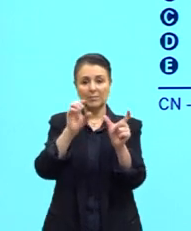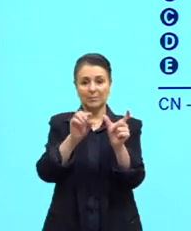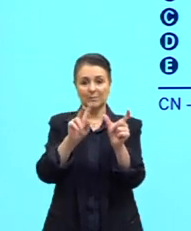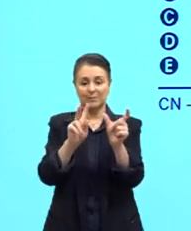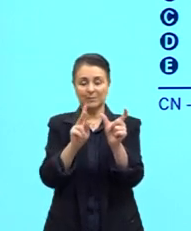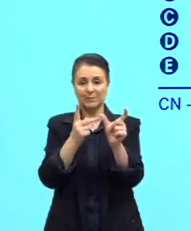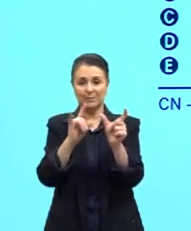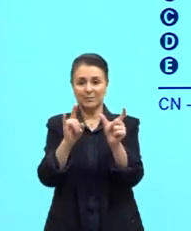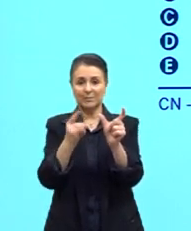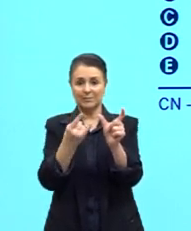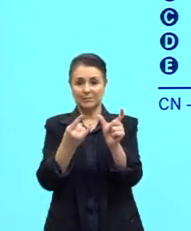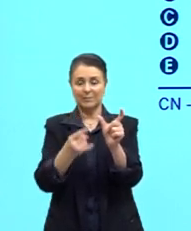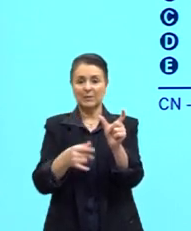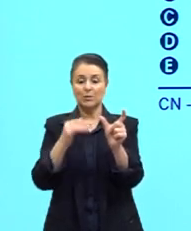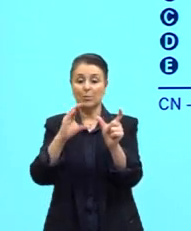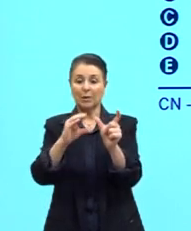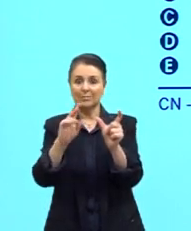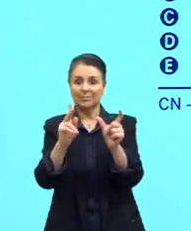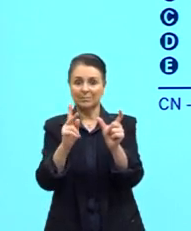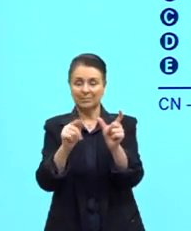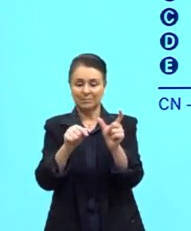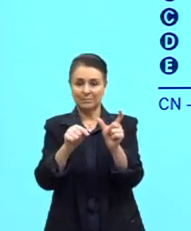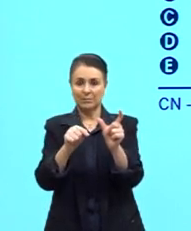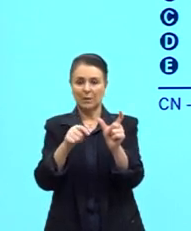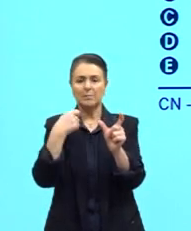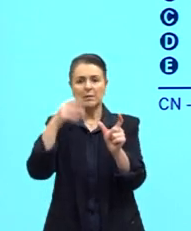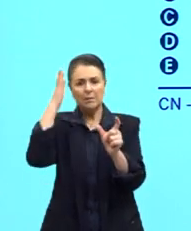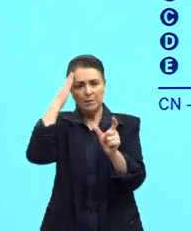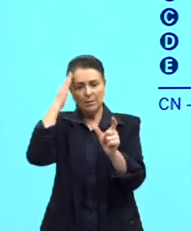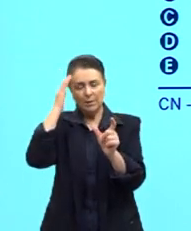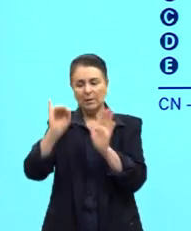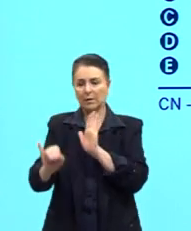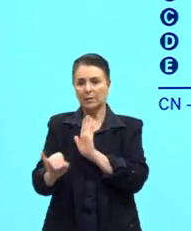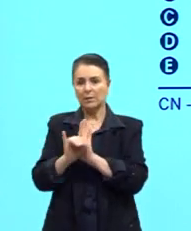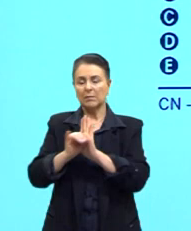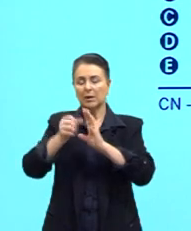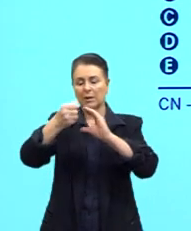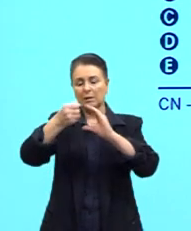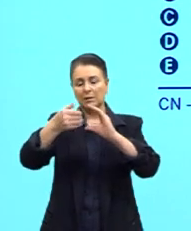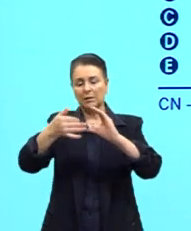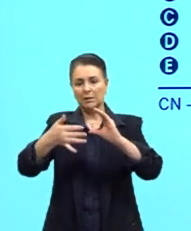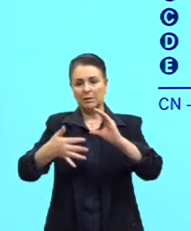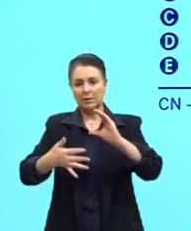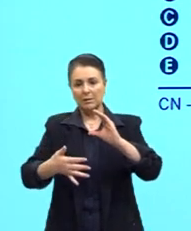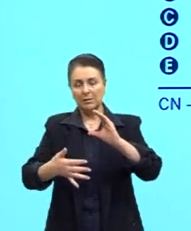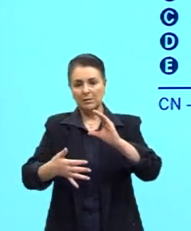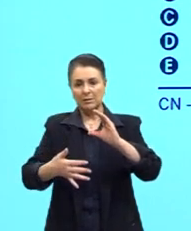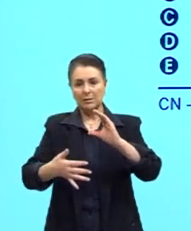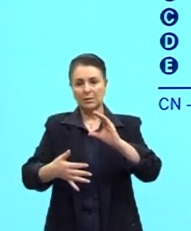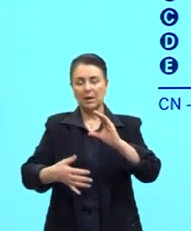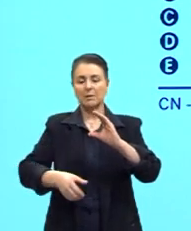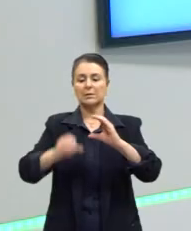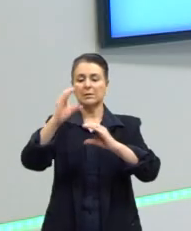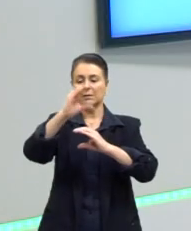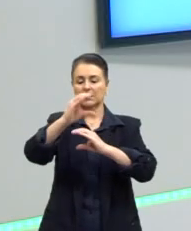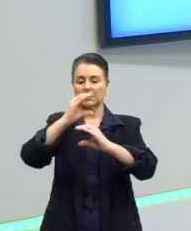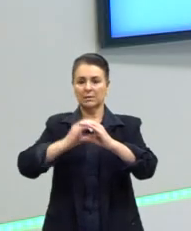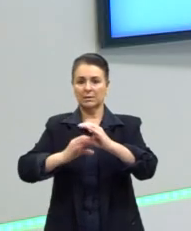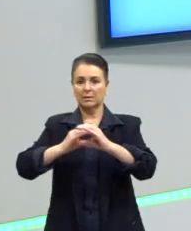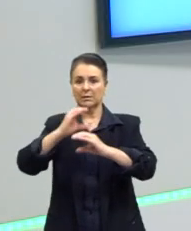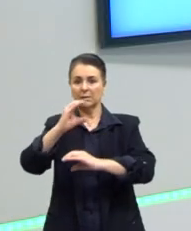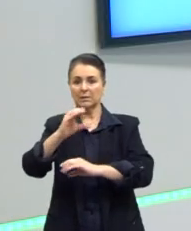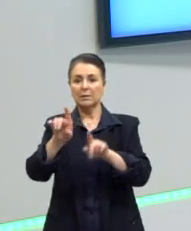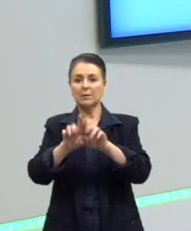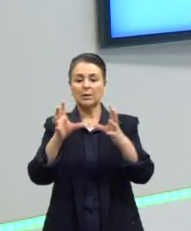correta era A. O que eu precisava saber para resolver? Identificar as características das cadeias carbônicas e dos grupos